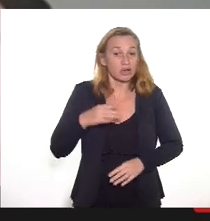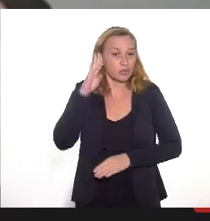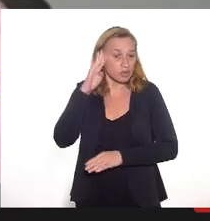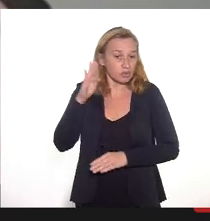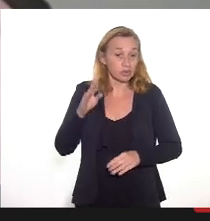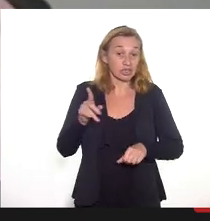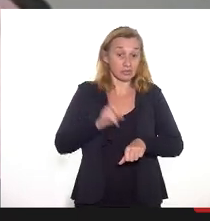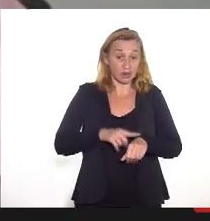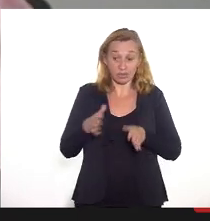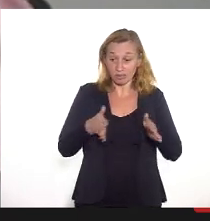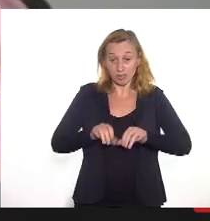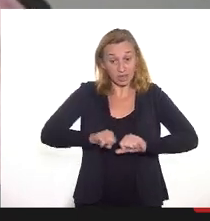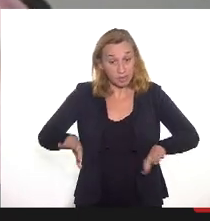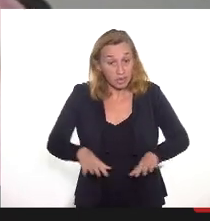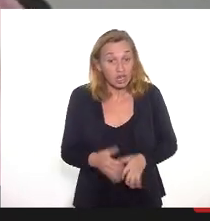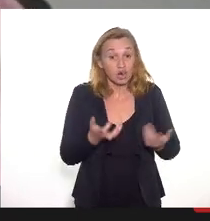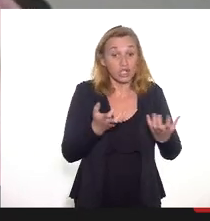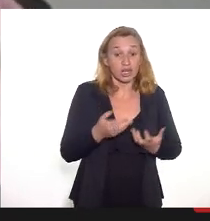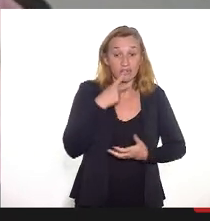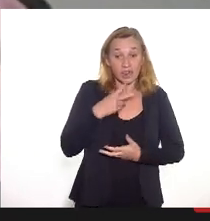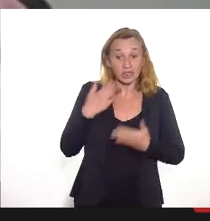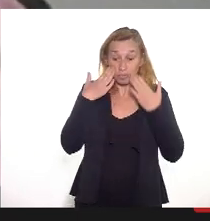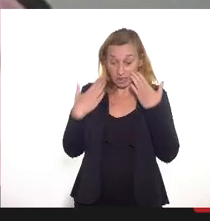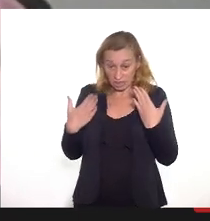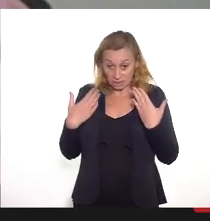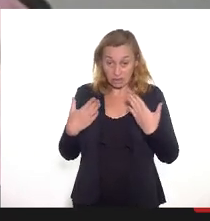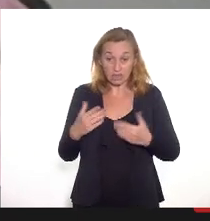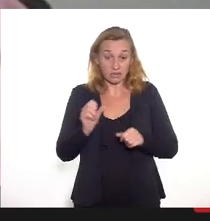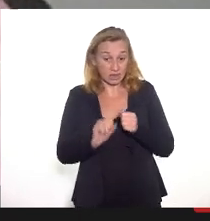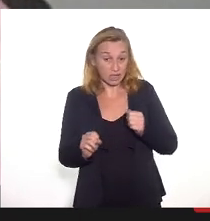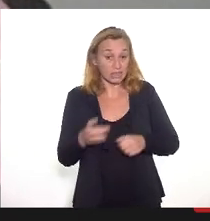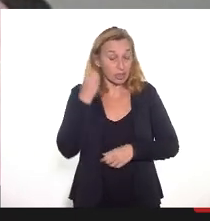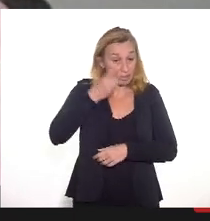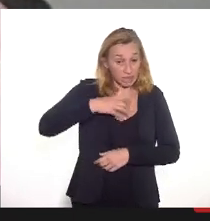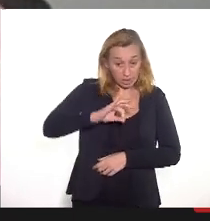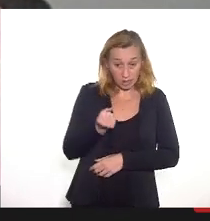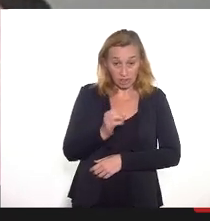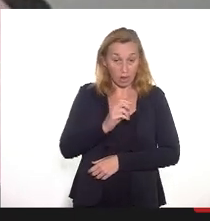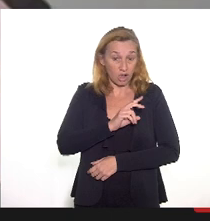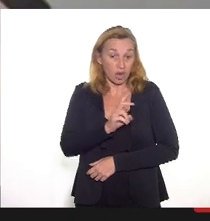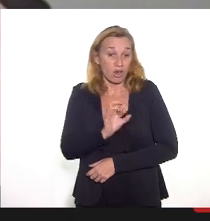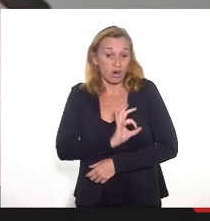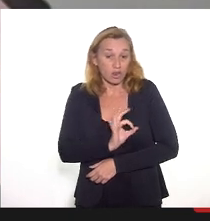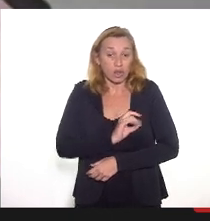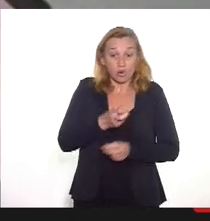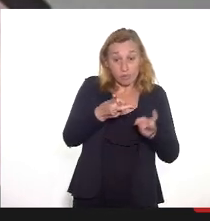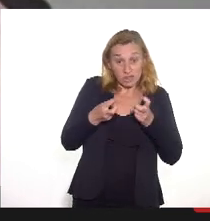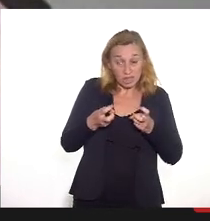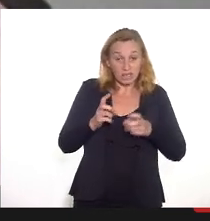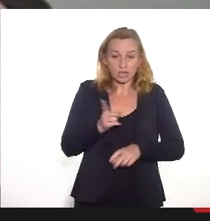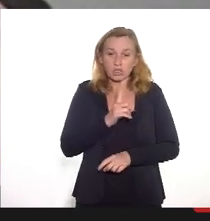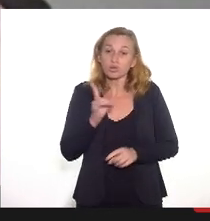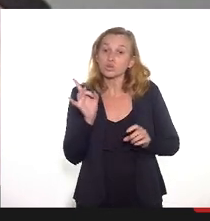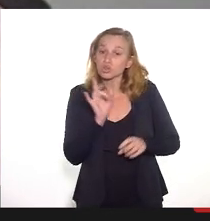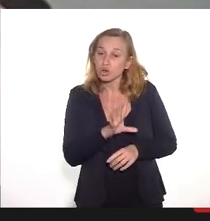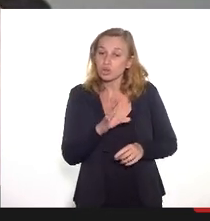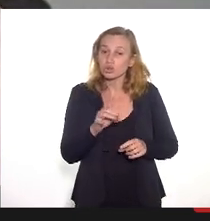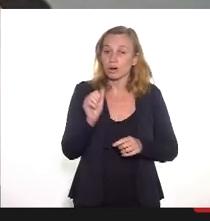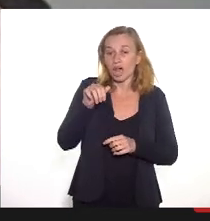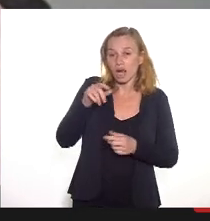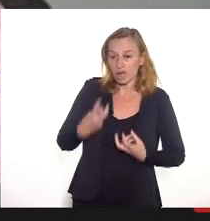tema. Queria dizer que na apresentação que foi feita, deputada Marta Rocha, eu prestei bastante atenção não só da questão da